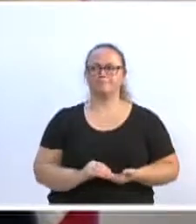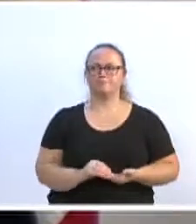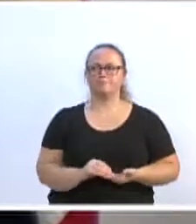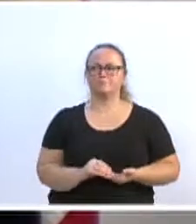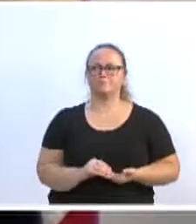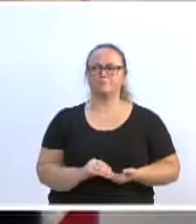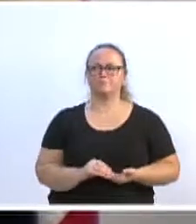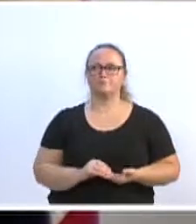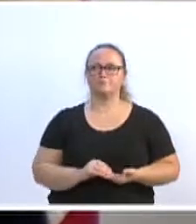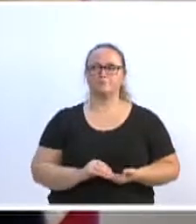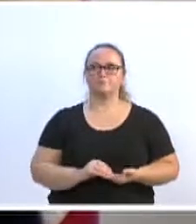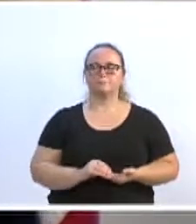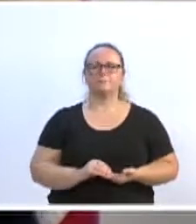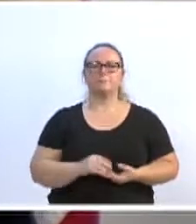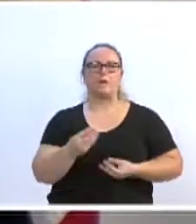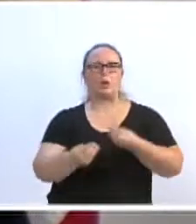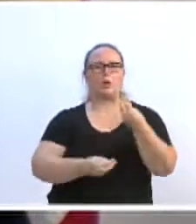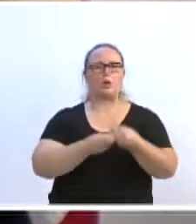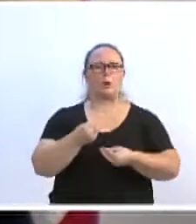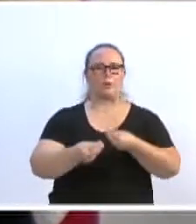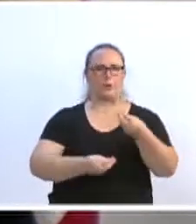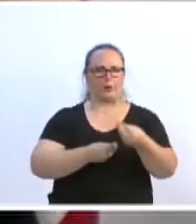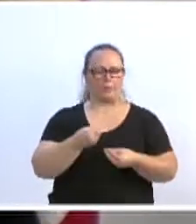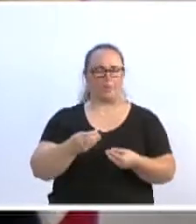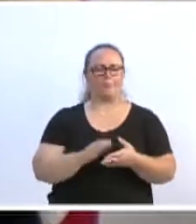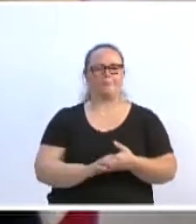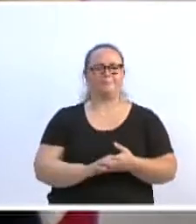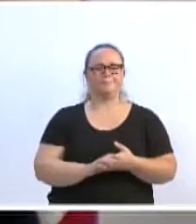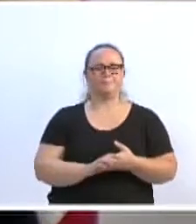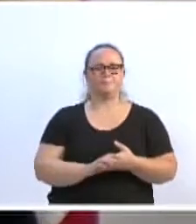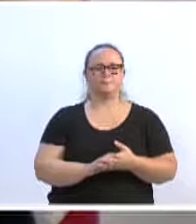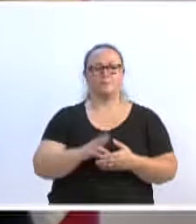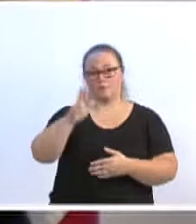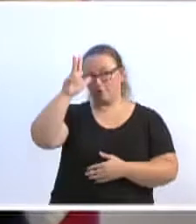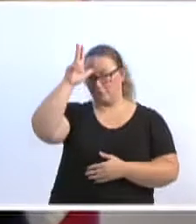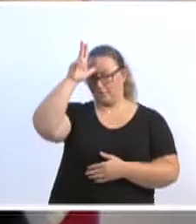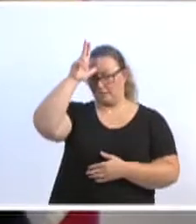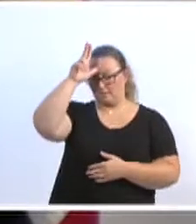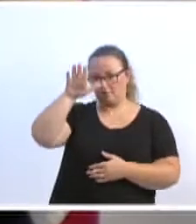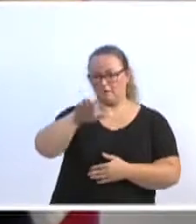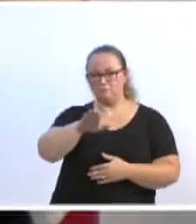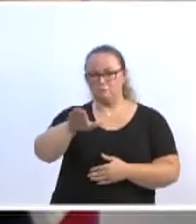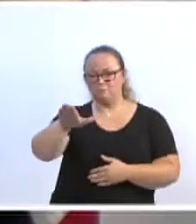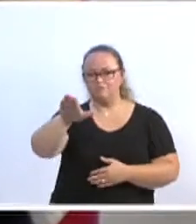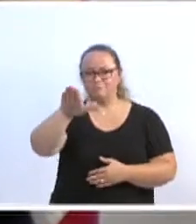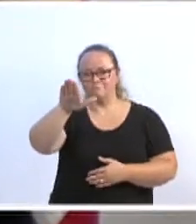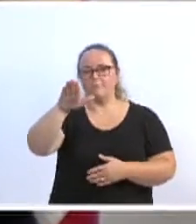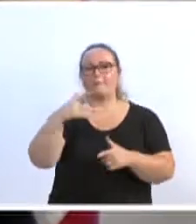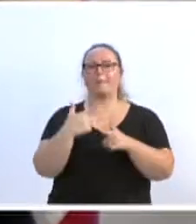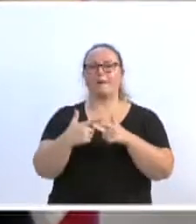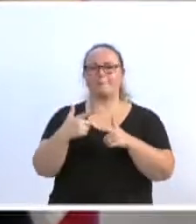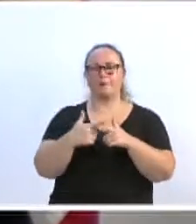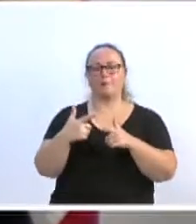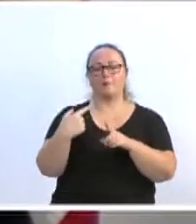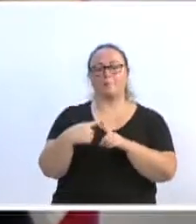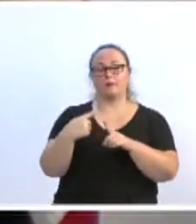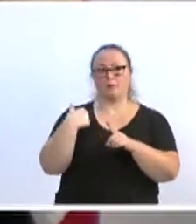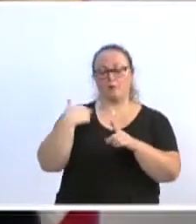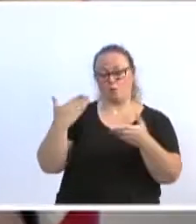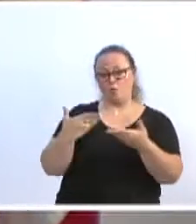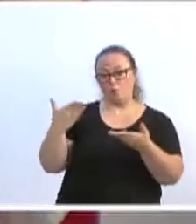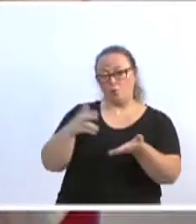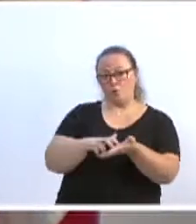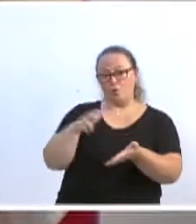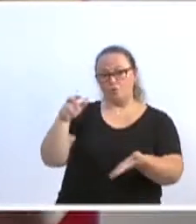sociais, sobre a Serra da Vila. Depois, no final, vou até trazer um requerimento. Hoje estive, na parte da manhã, presente lá na Serra da Vila.